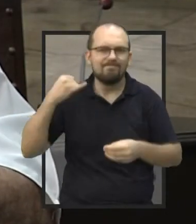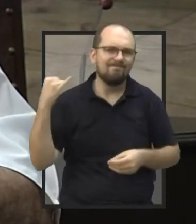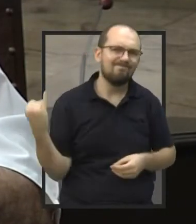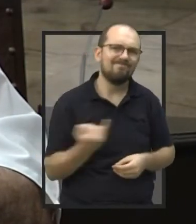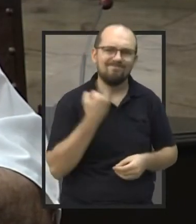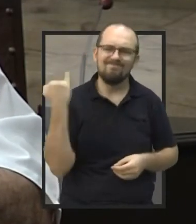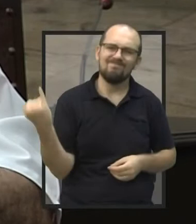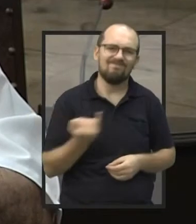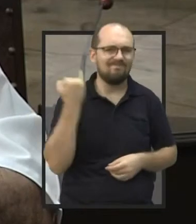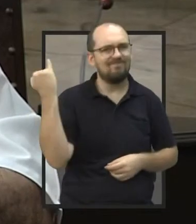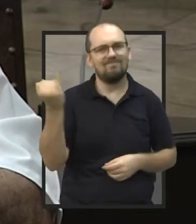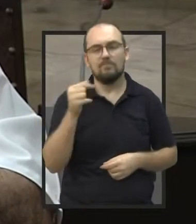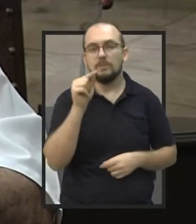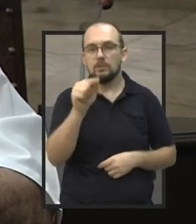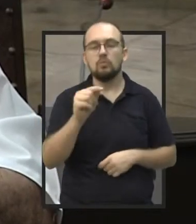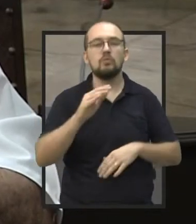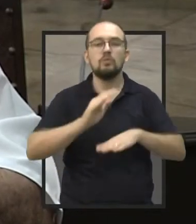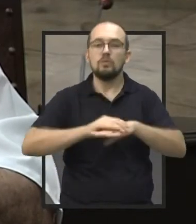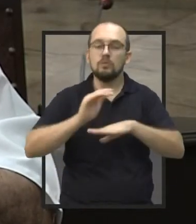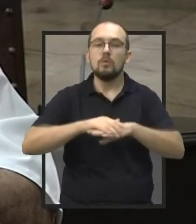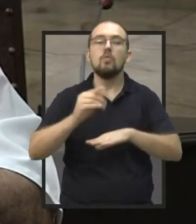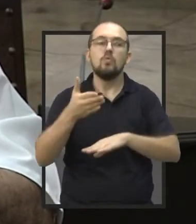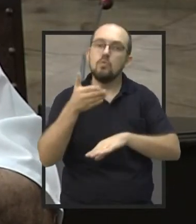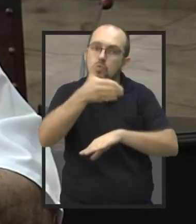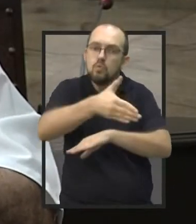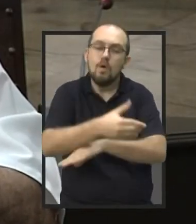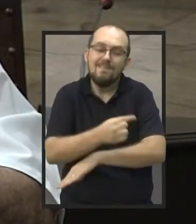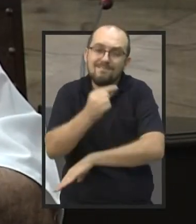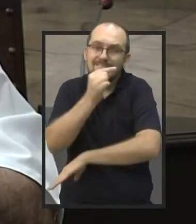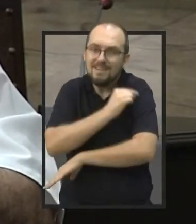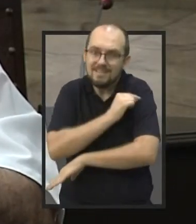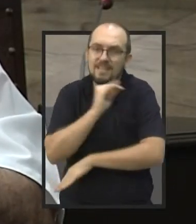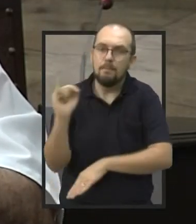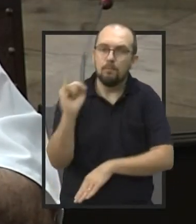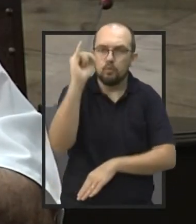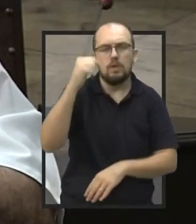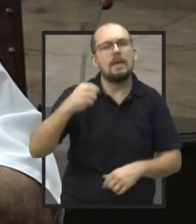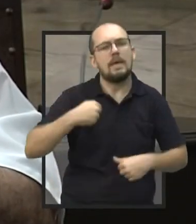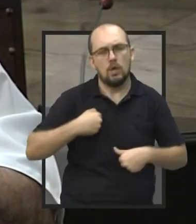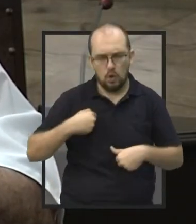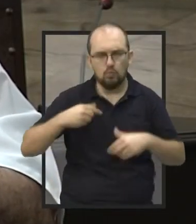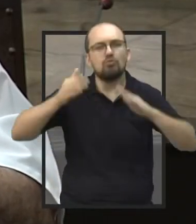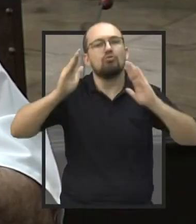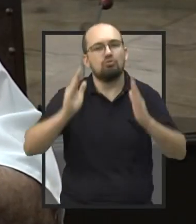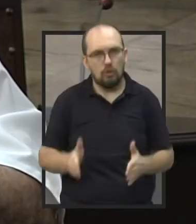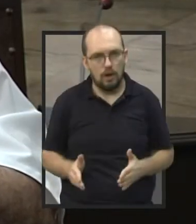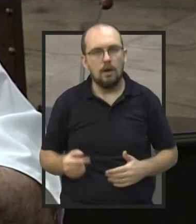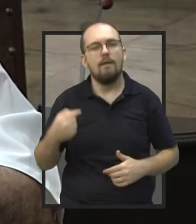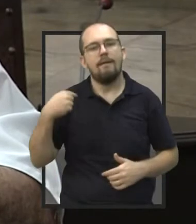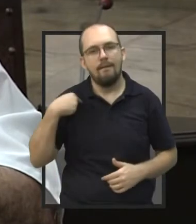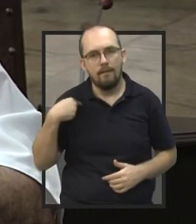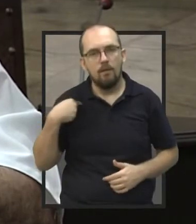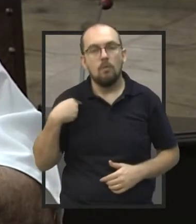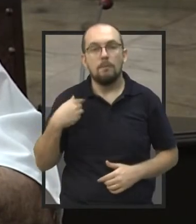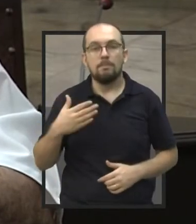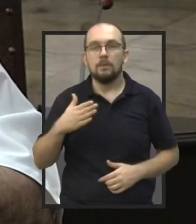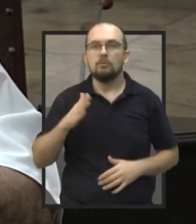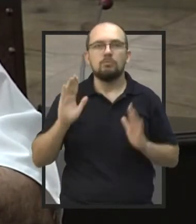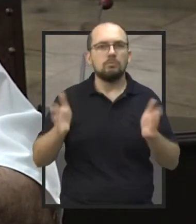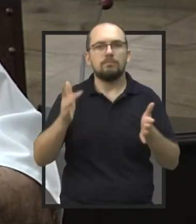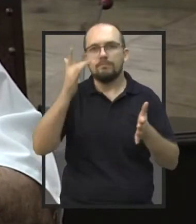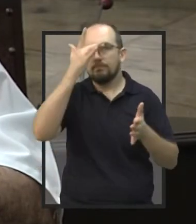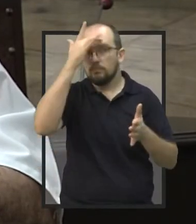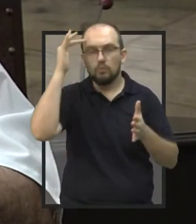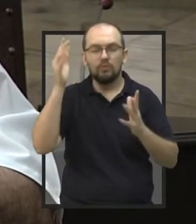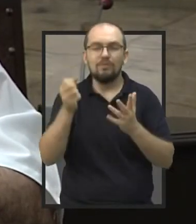muito importante tomar a vacina, gente. Eu já tomei, você entendeu? Várias pessoas